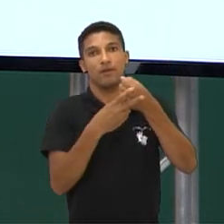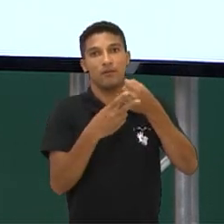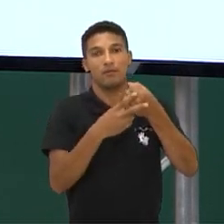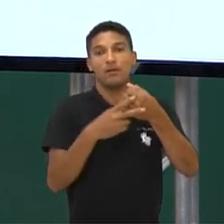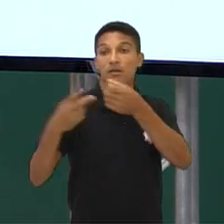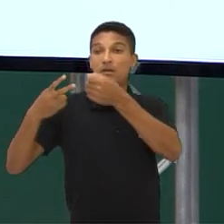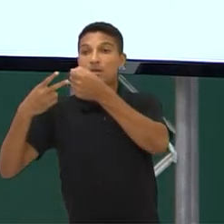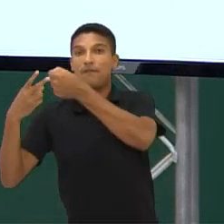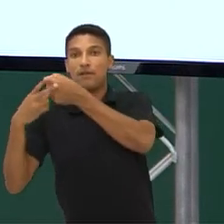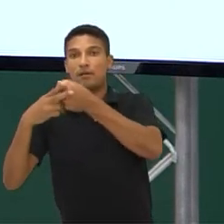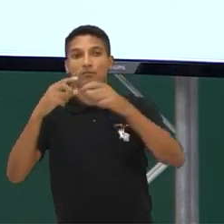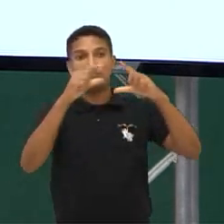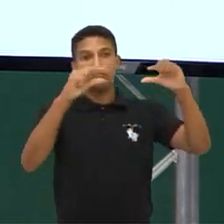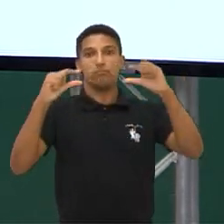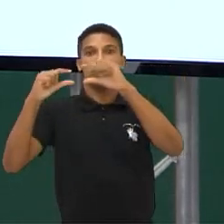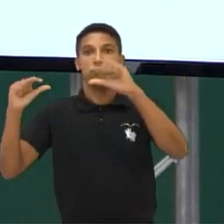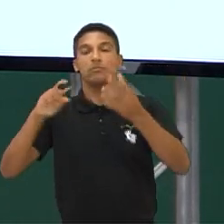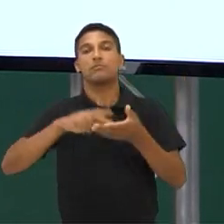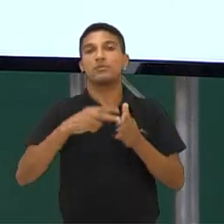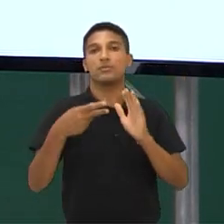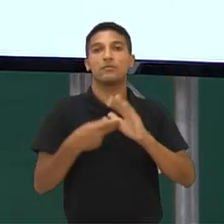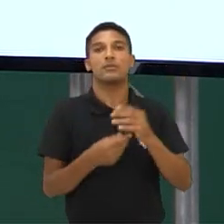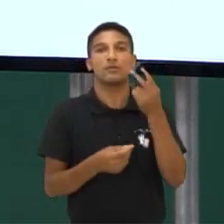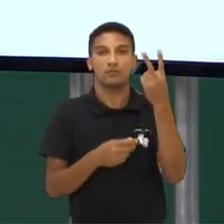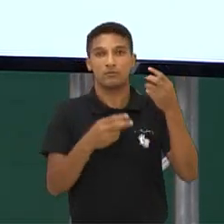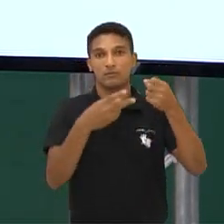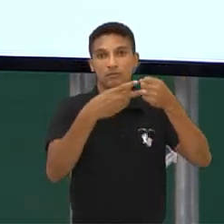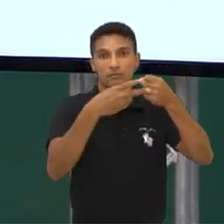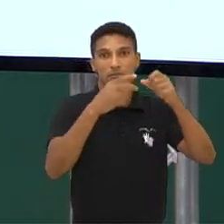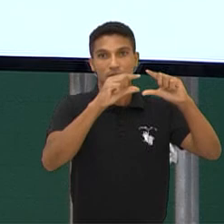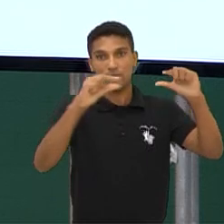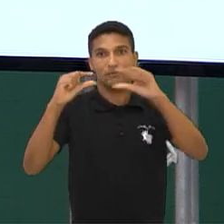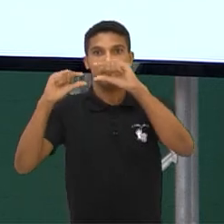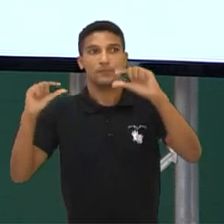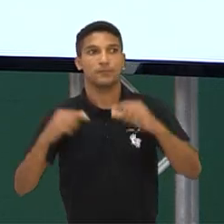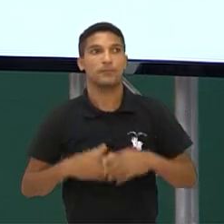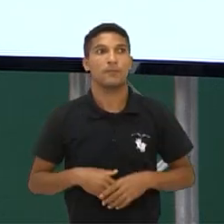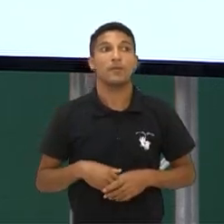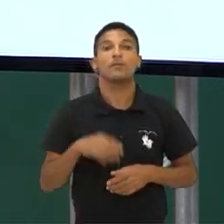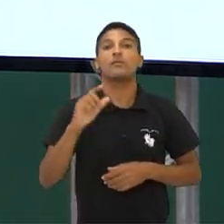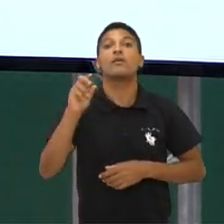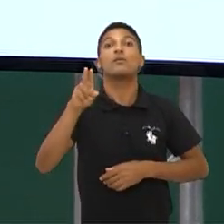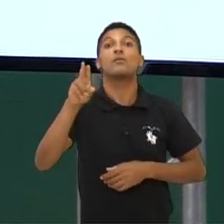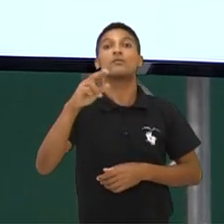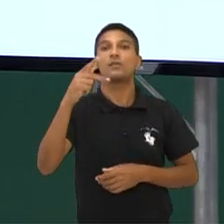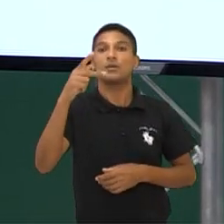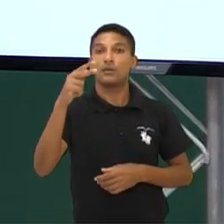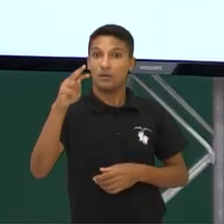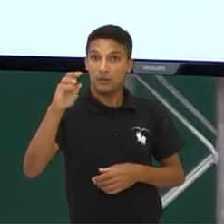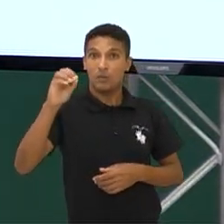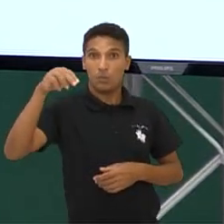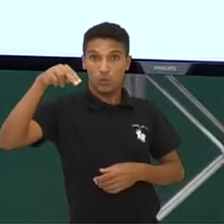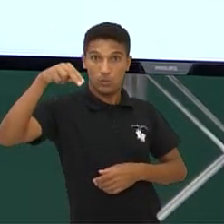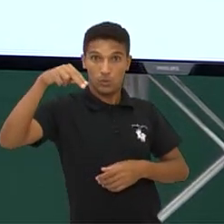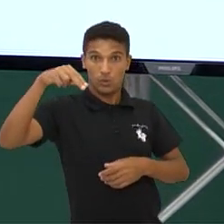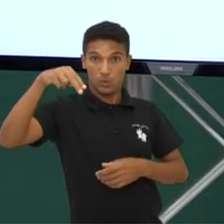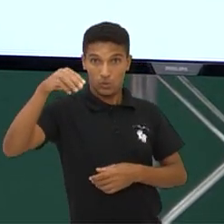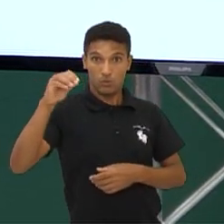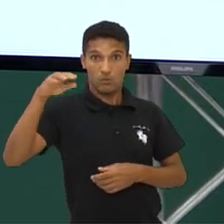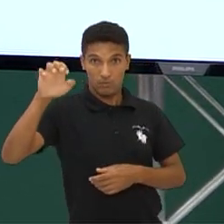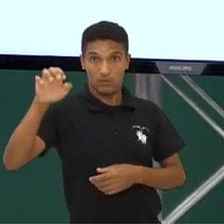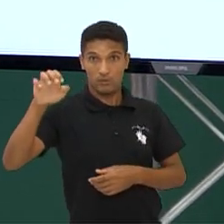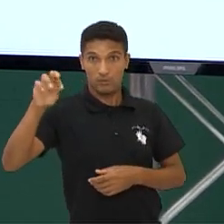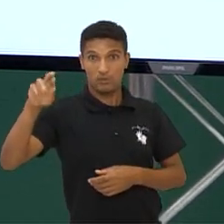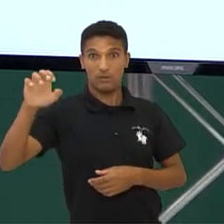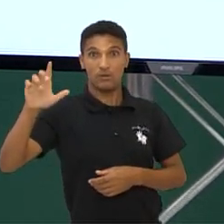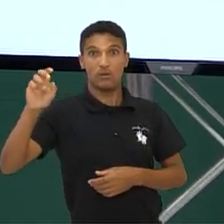temos dois verbos aqui, duas orações. E essas duas orações, elas estão sendo unidas por um pronome relativo. É um desses três. Vale você